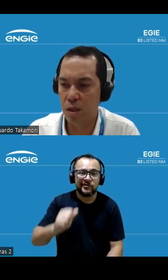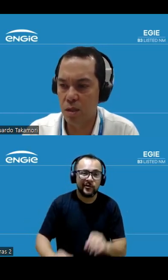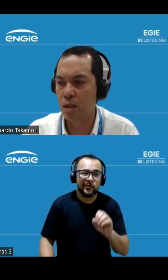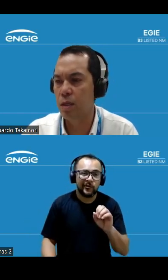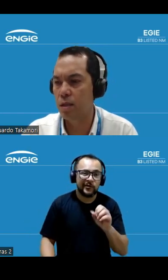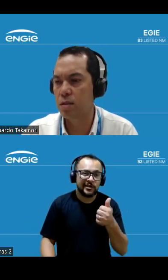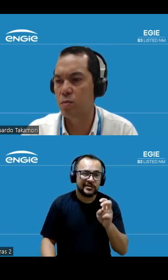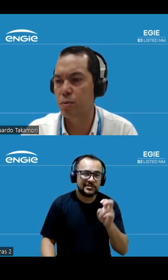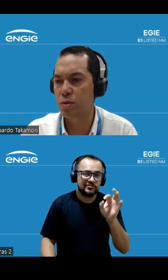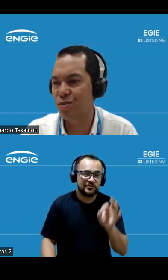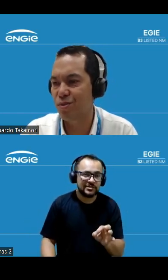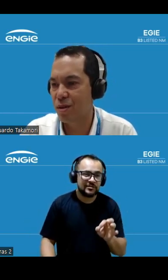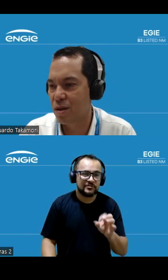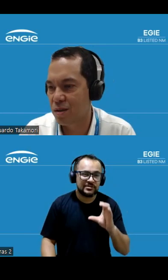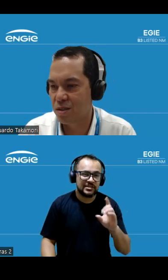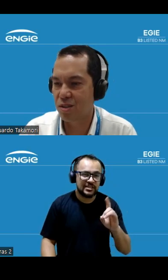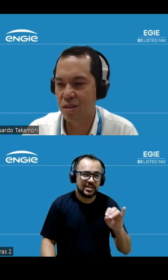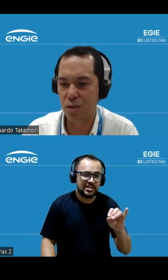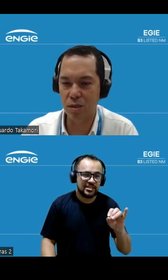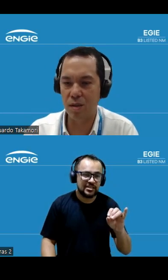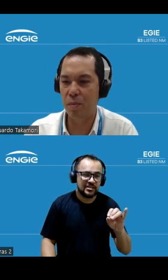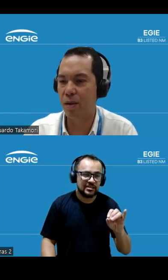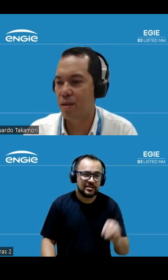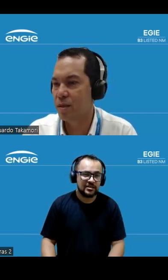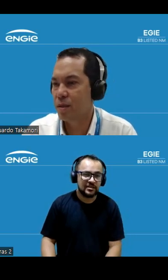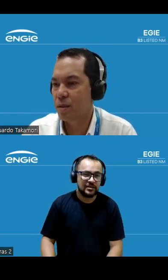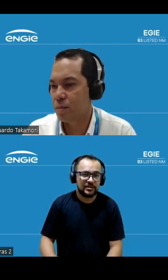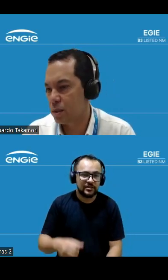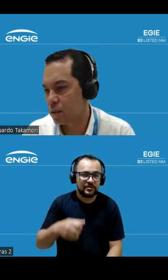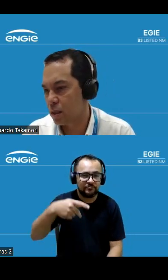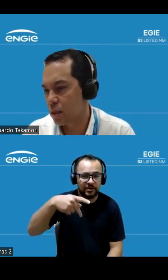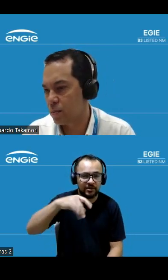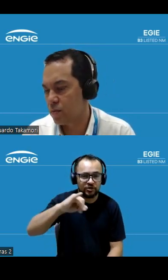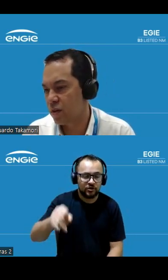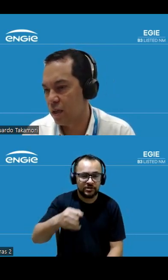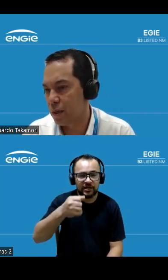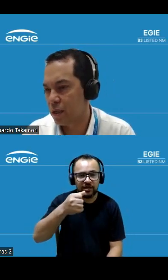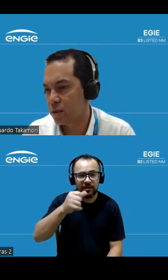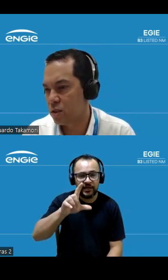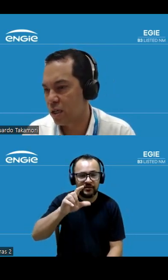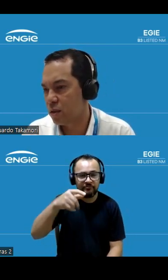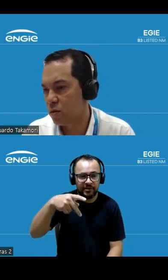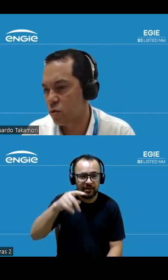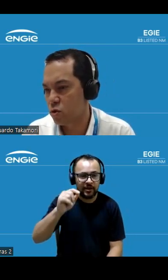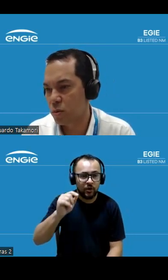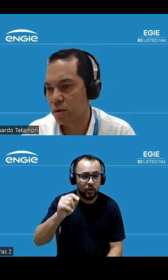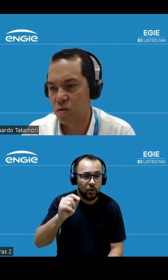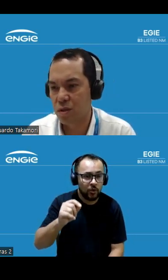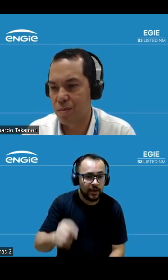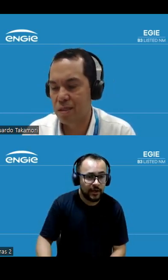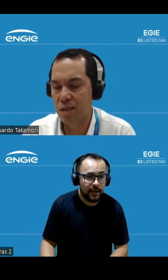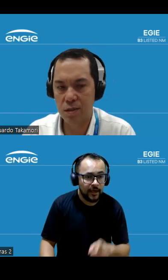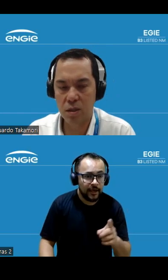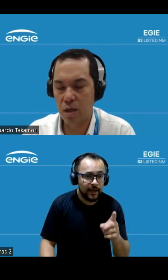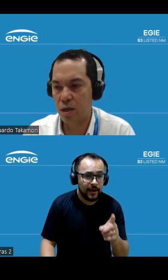% CDI e 5% extinta TJLP mas vale lembrar que a gente ainda tem um custo nominal da